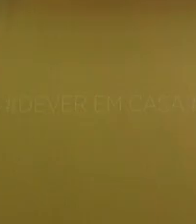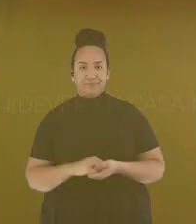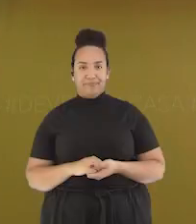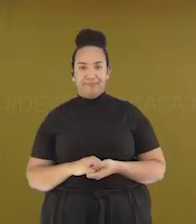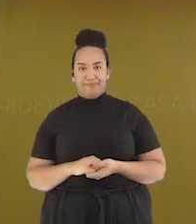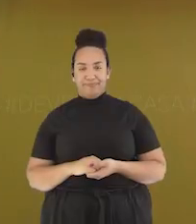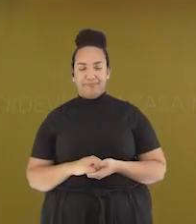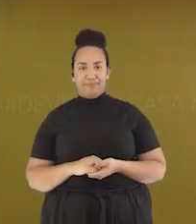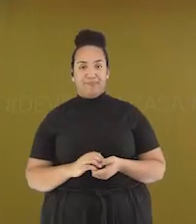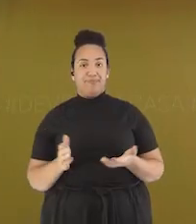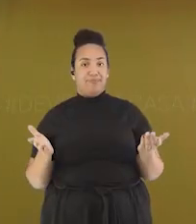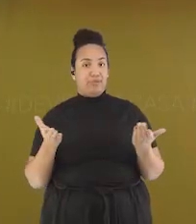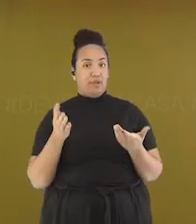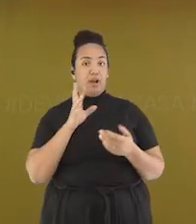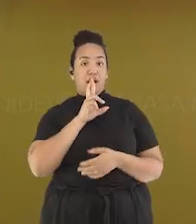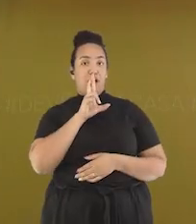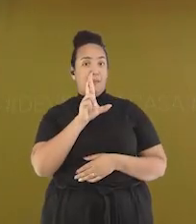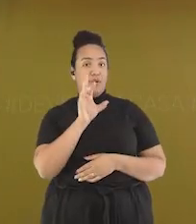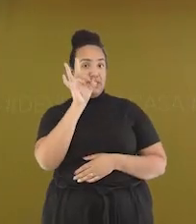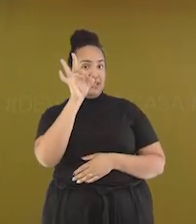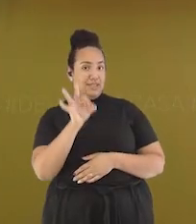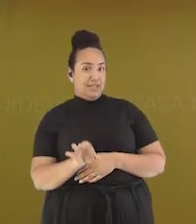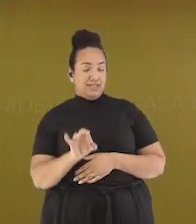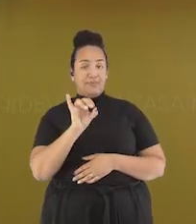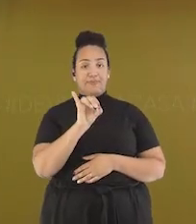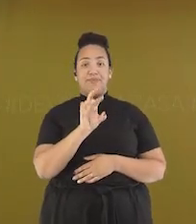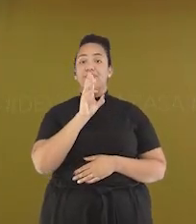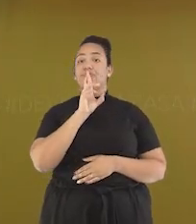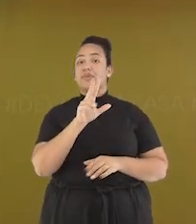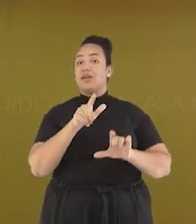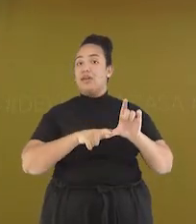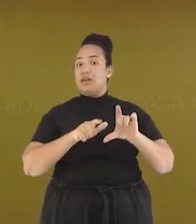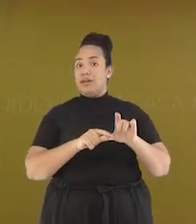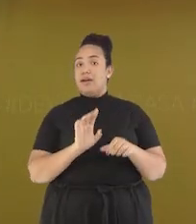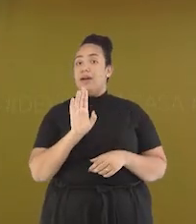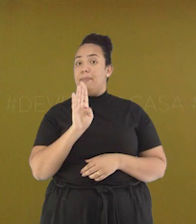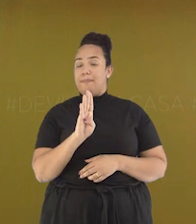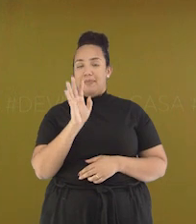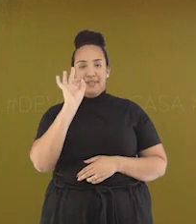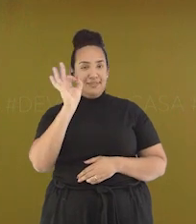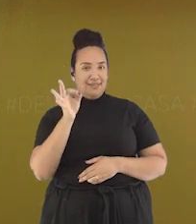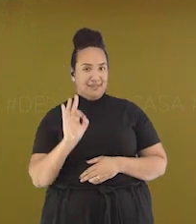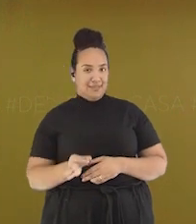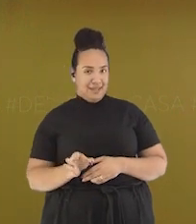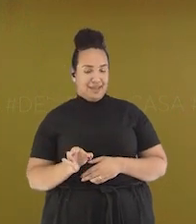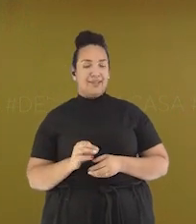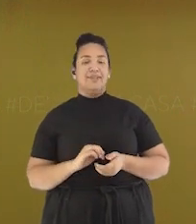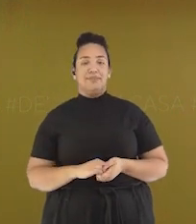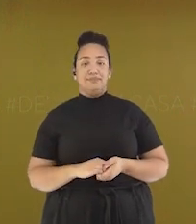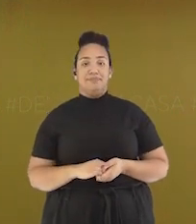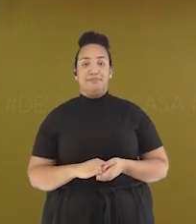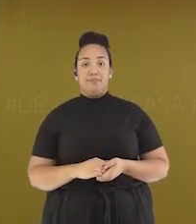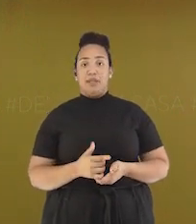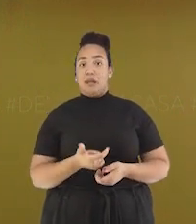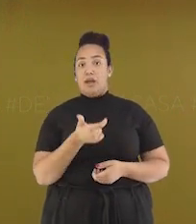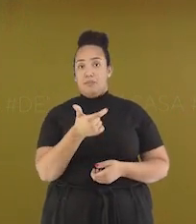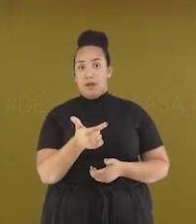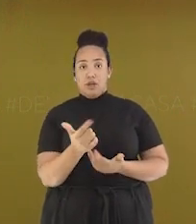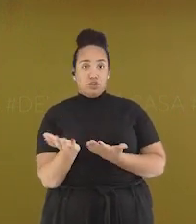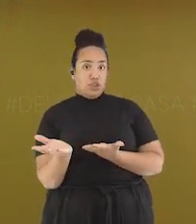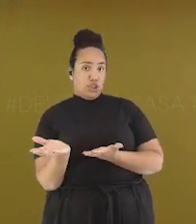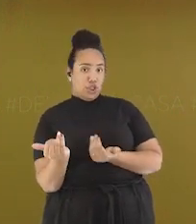Vamos para a nossa resposta Quem respondeu a letra B Acertou As palavras